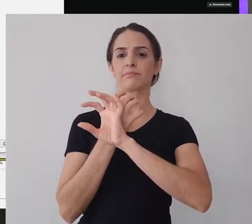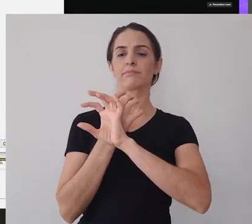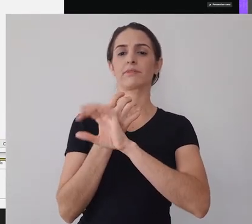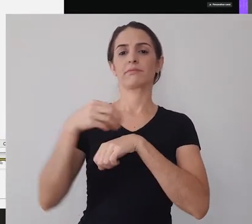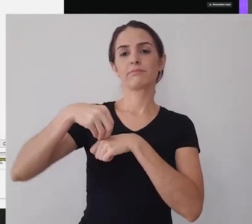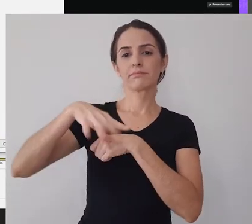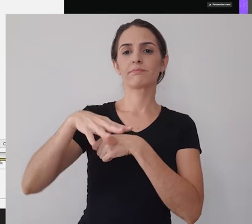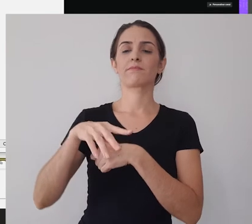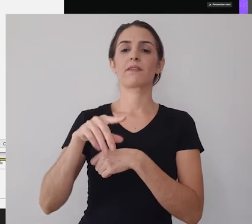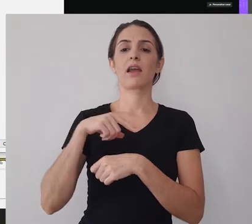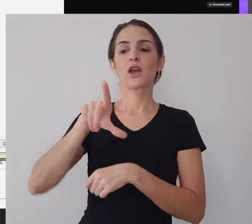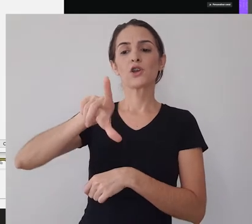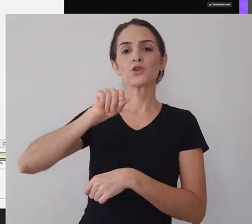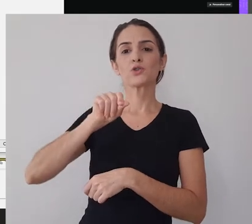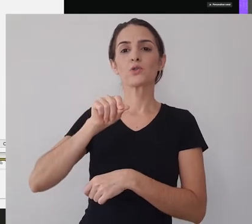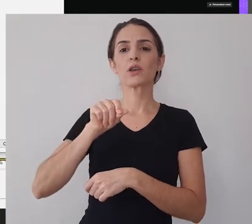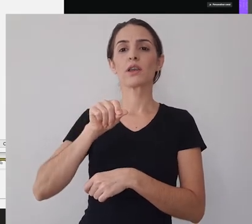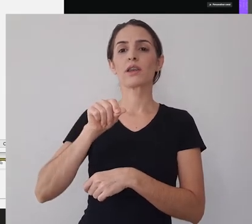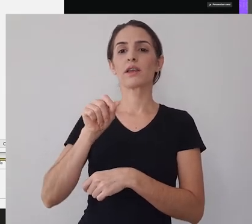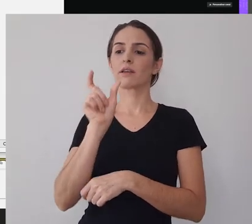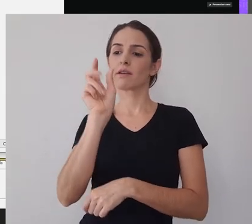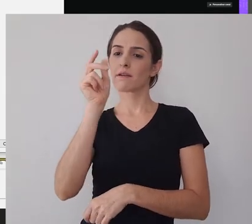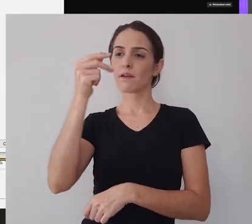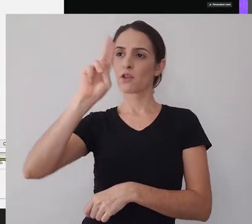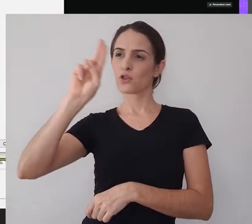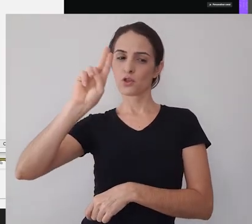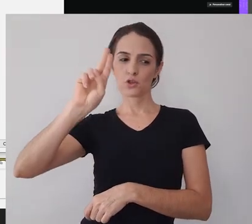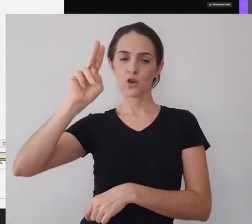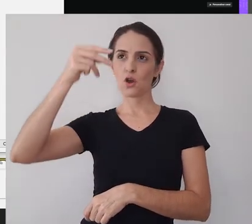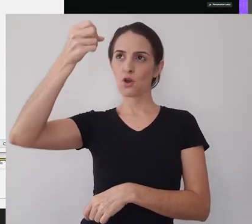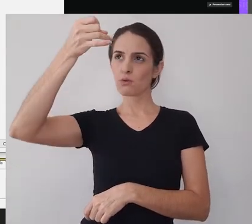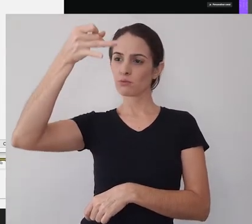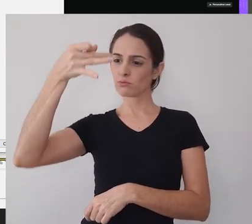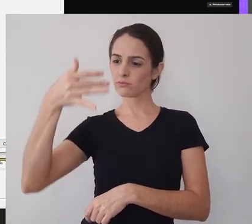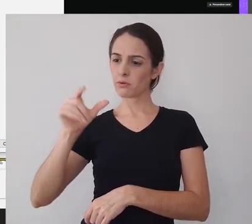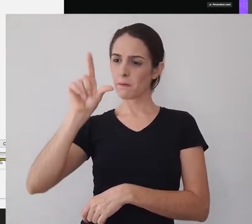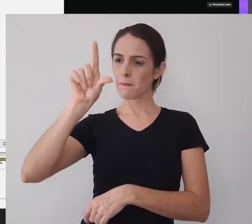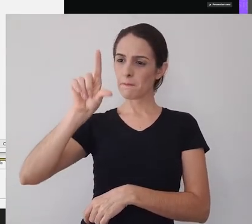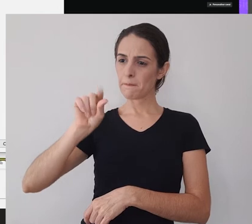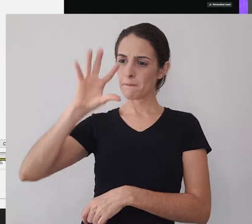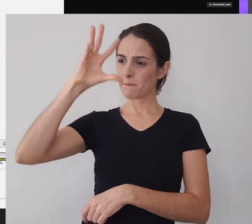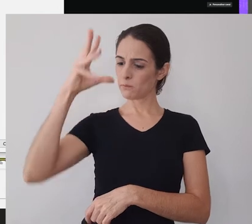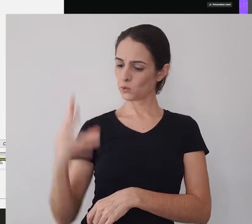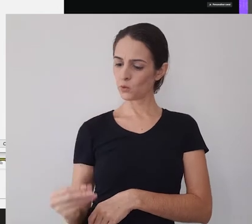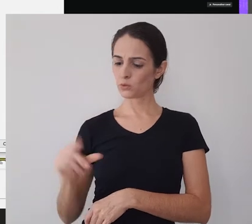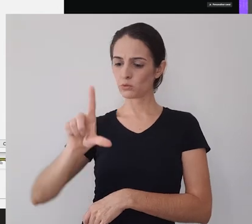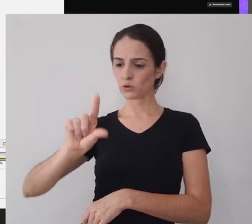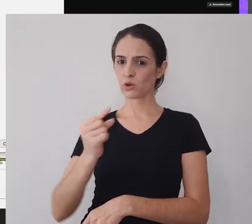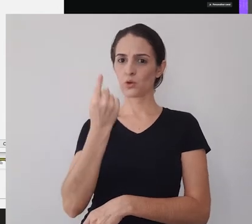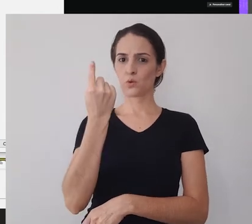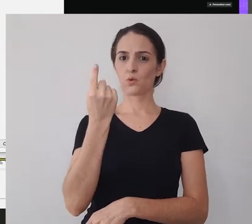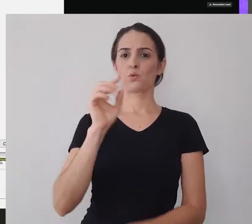No serviço, selecionar Twitch. Caso não esteja visível, você pode escolher para mostrar todos.